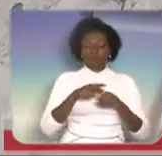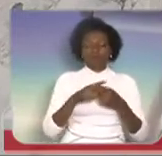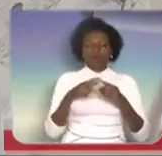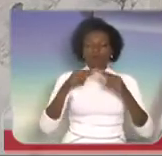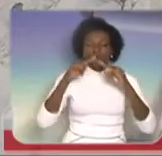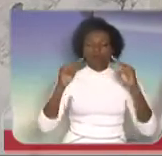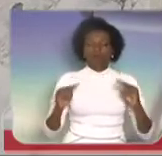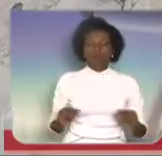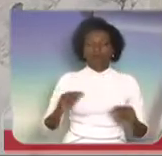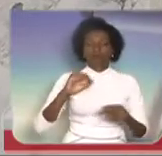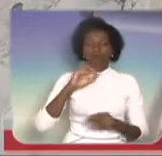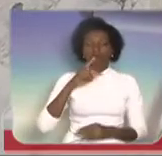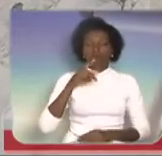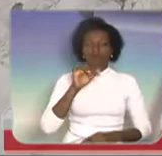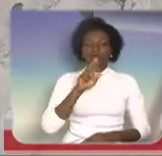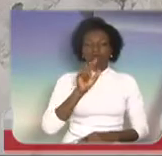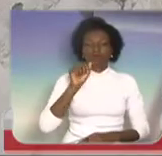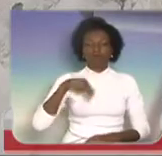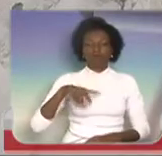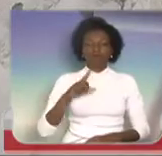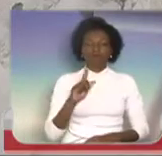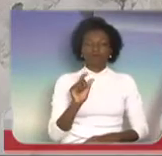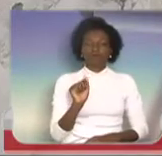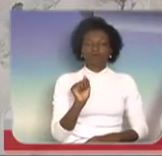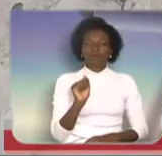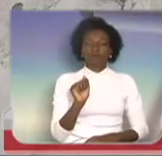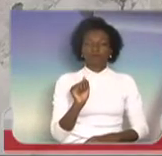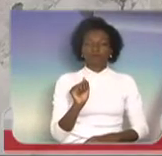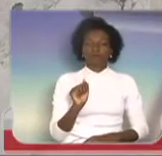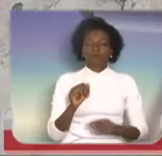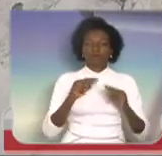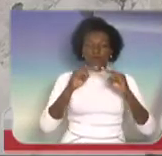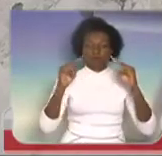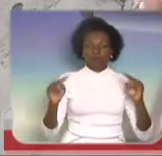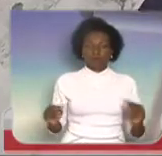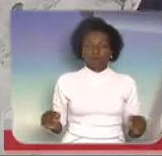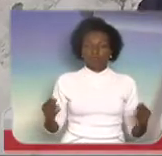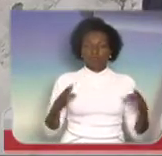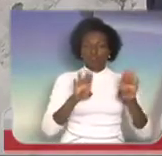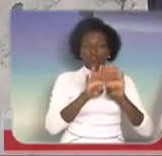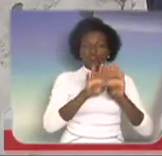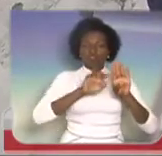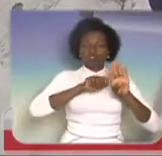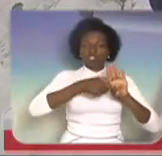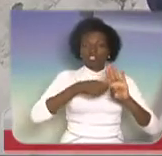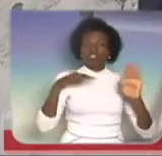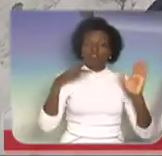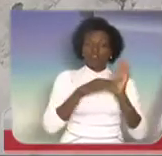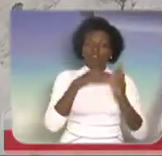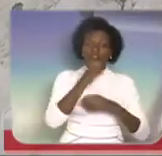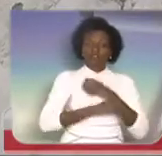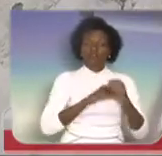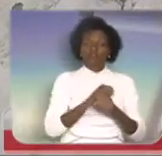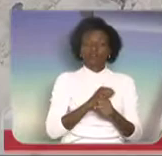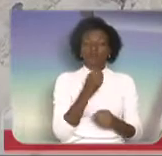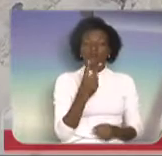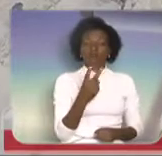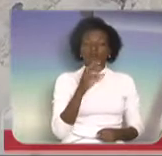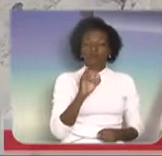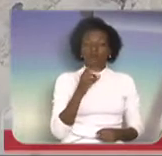Ipiranga. Nós temos uma notícia aqui, que esse museu ficará fechado até 2022, justamente quando será